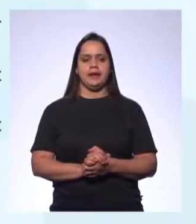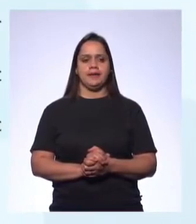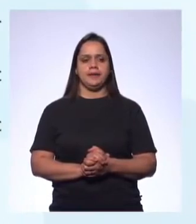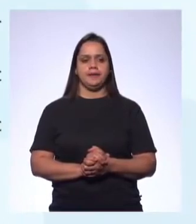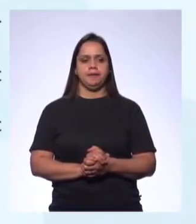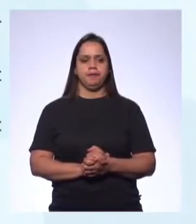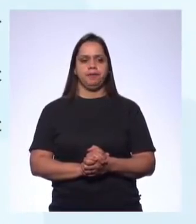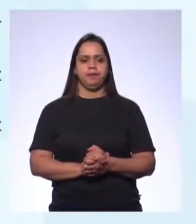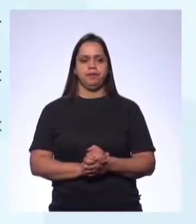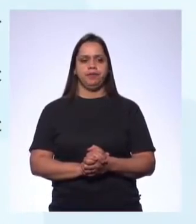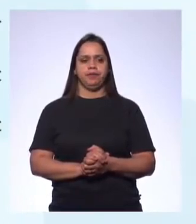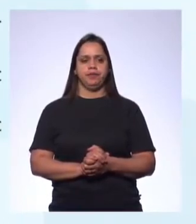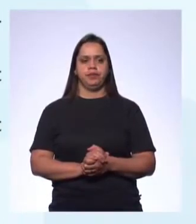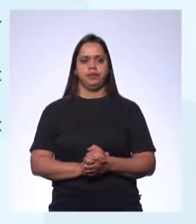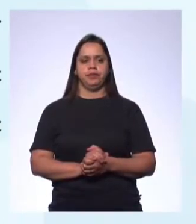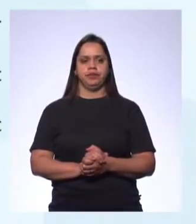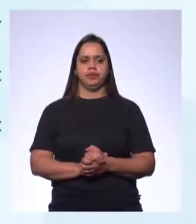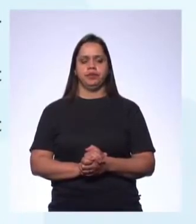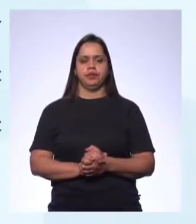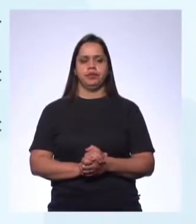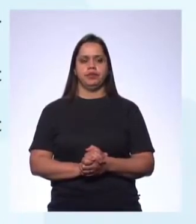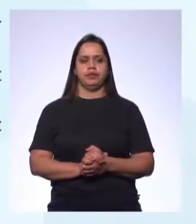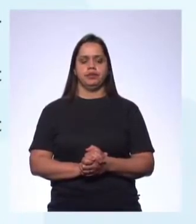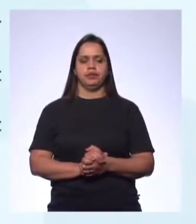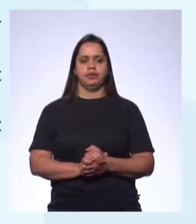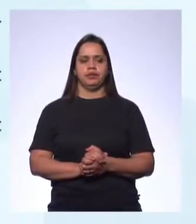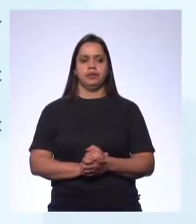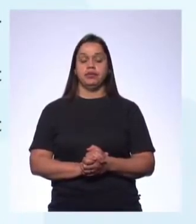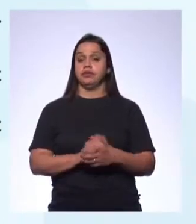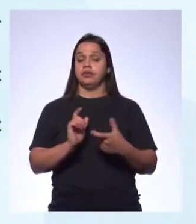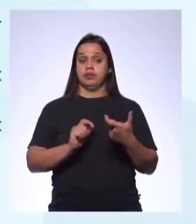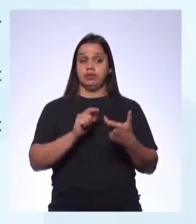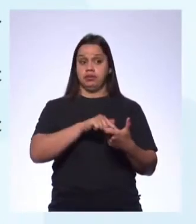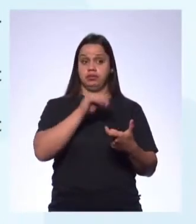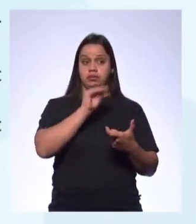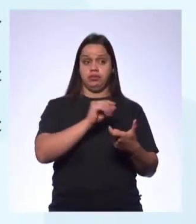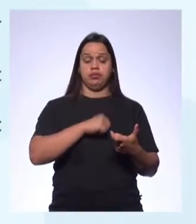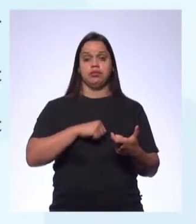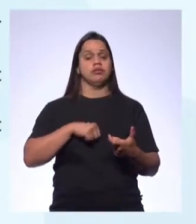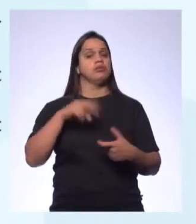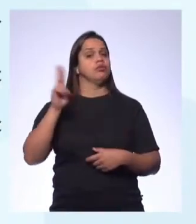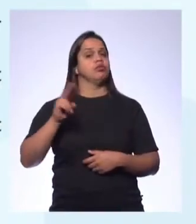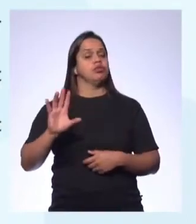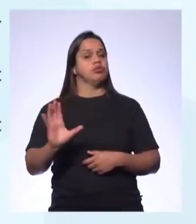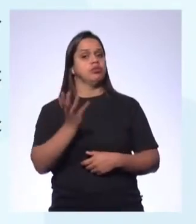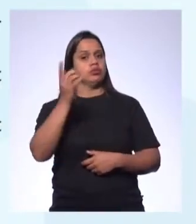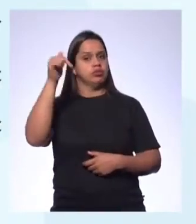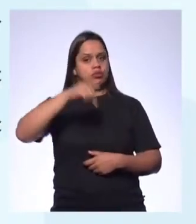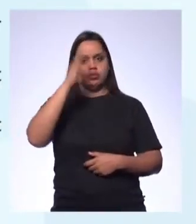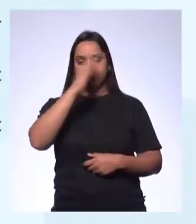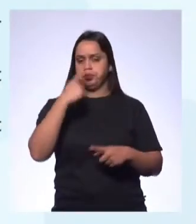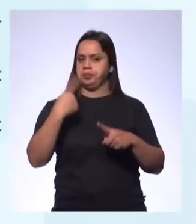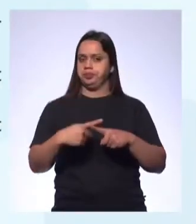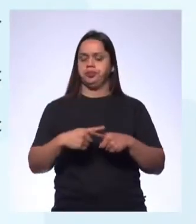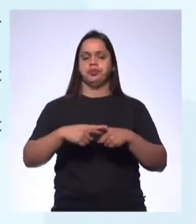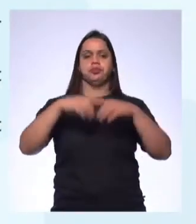doesn't snow in this country. Lá, lá, lá. Nunca ocorreu no Brasil porque não neva neste país.